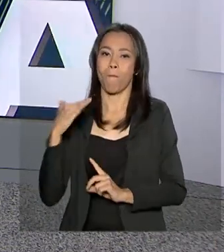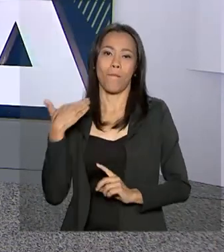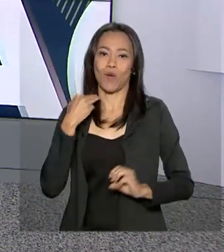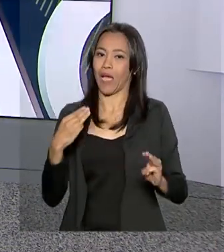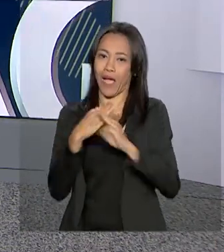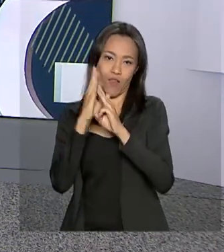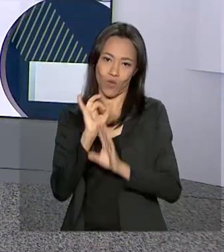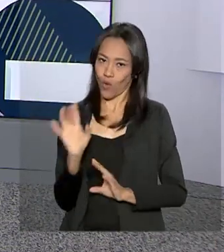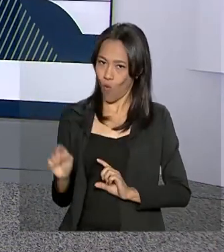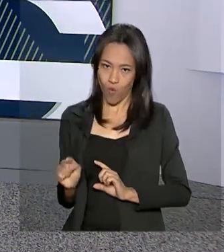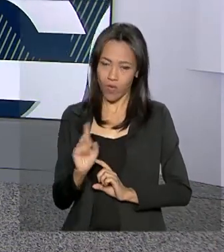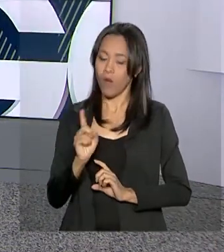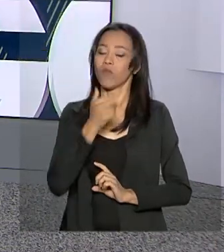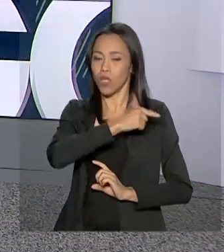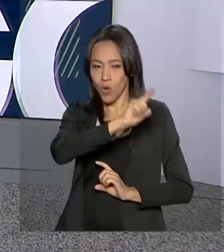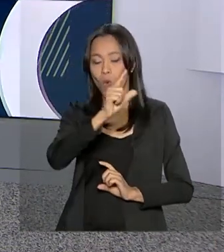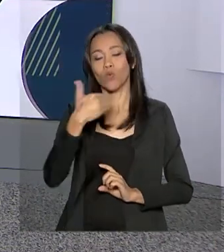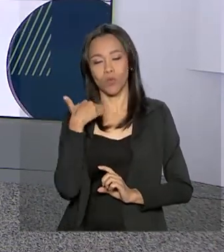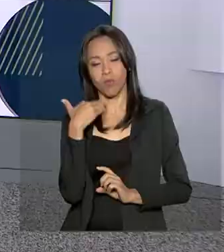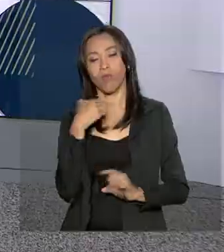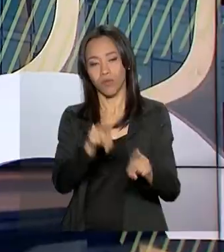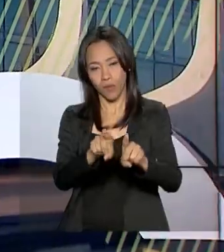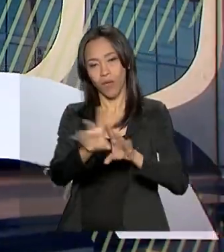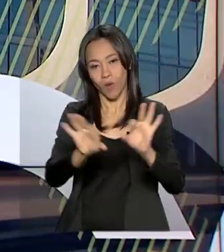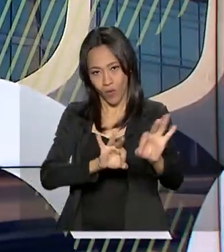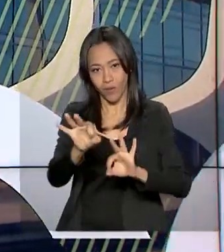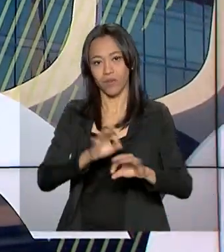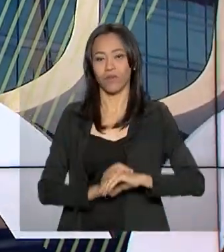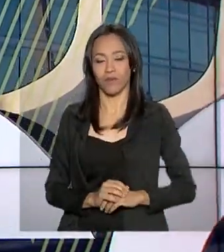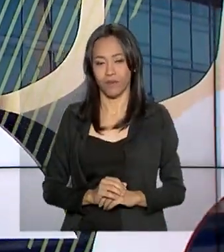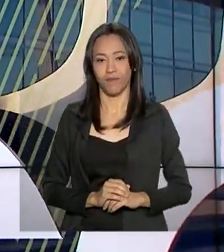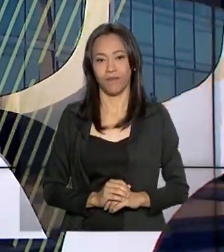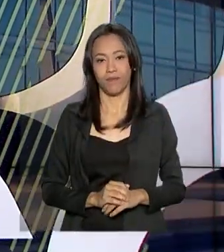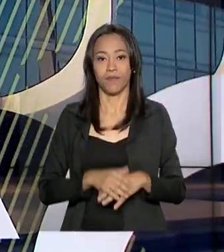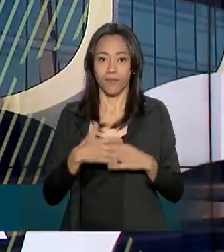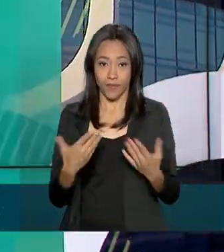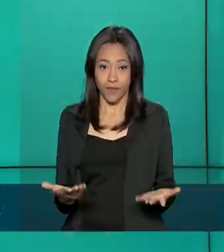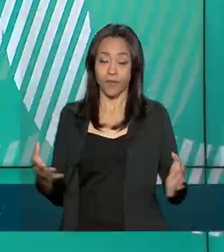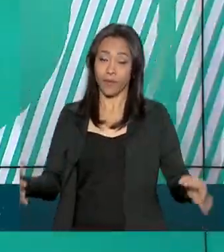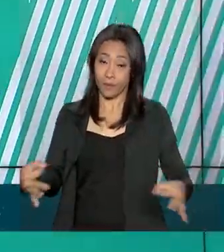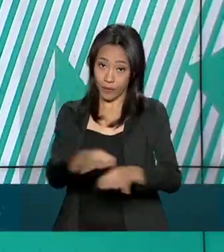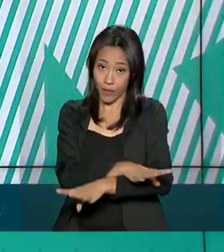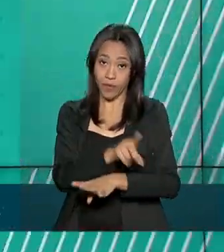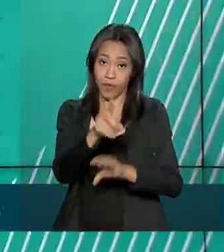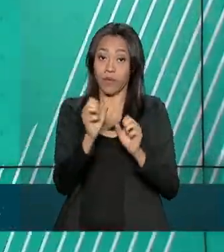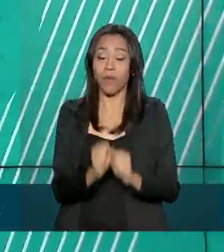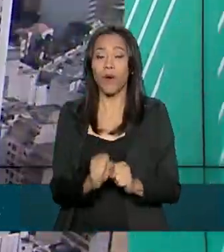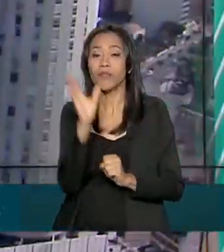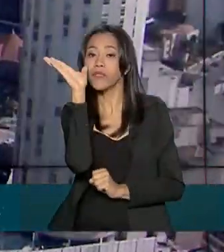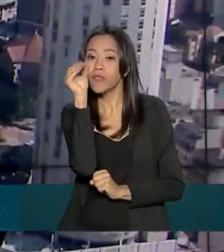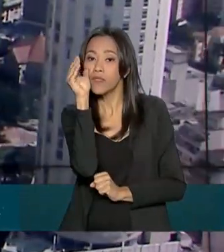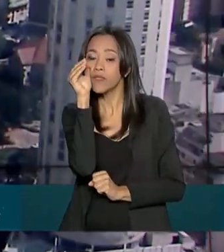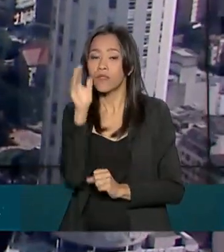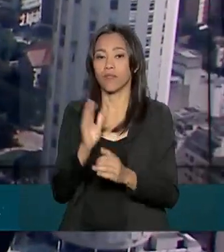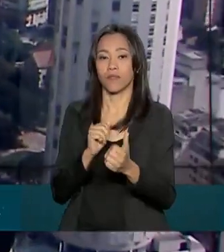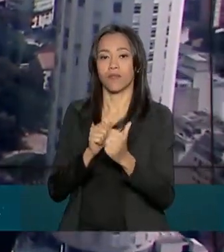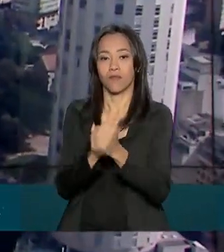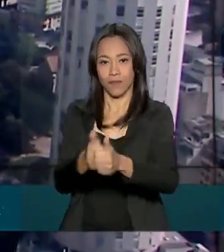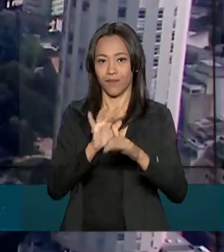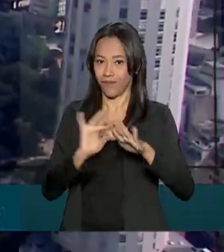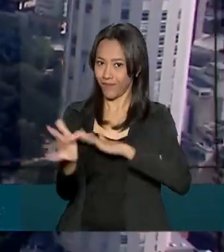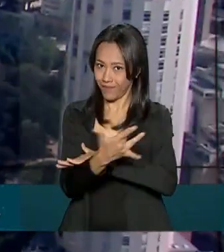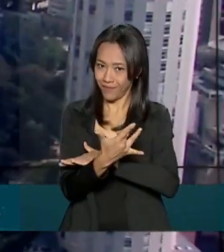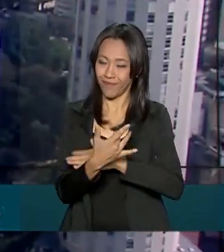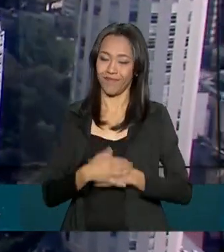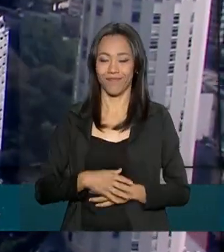e não é organizado pela Caixa Econômica Federal. O Governo Agora termina aqui. Você pode nos acompanhar também pelas redes